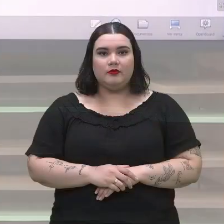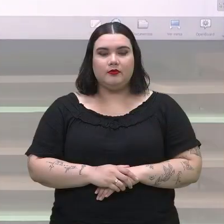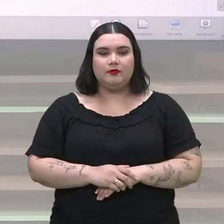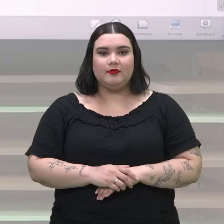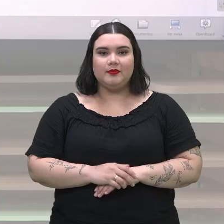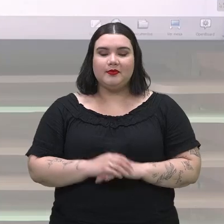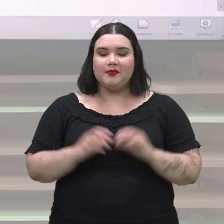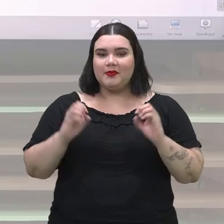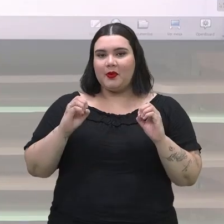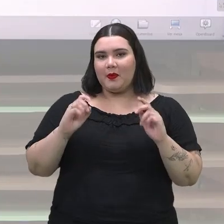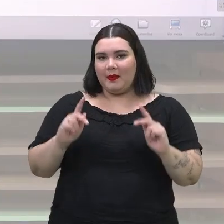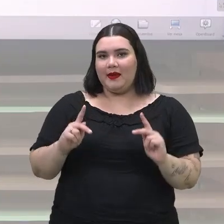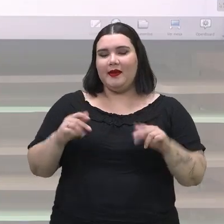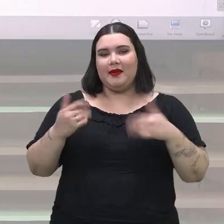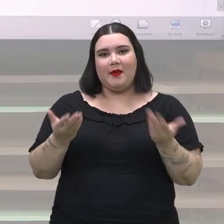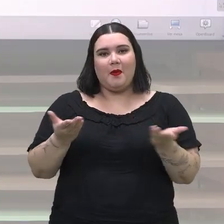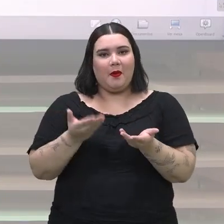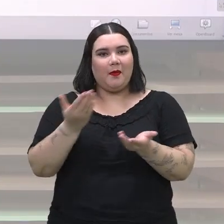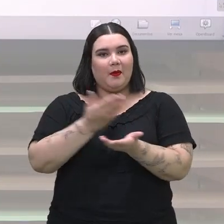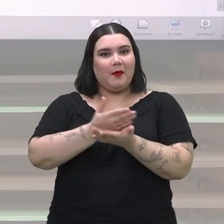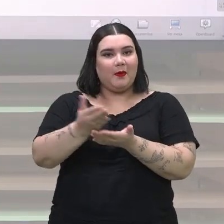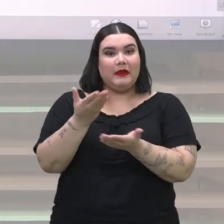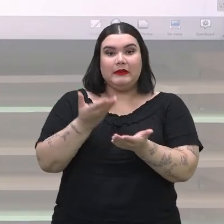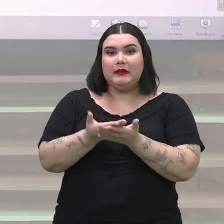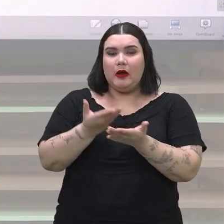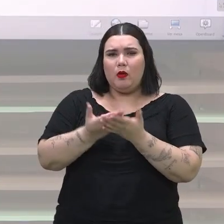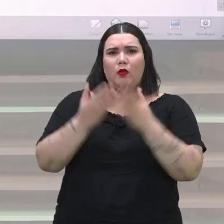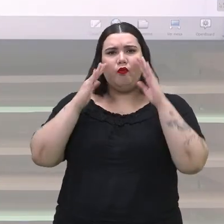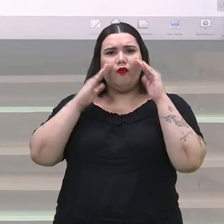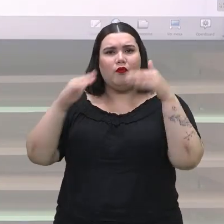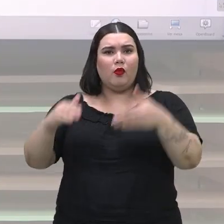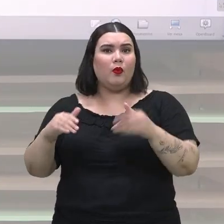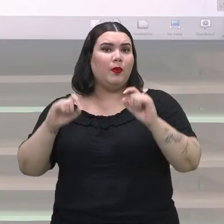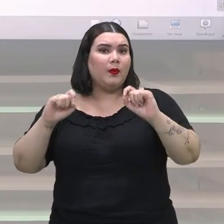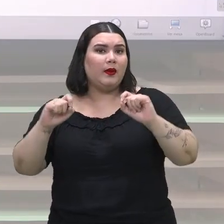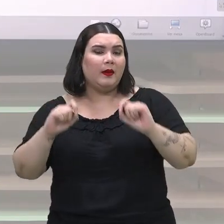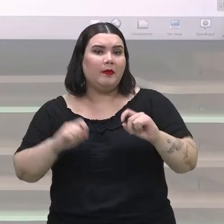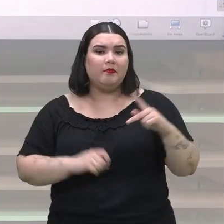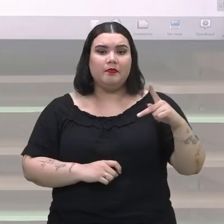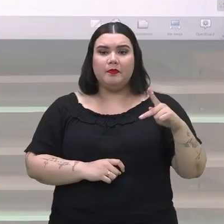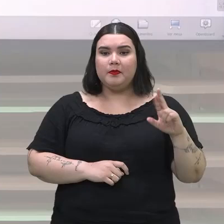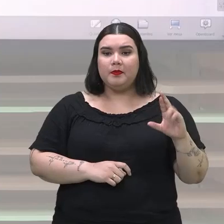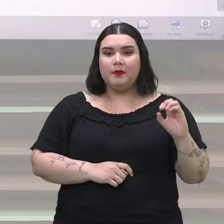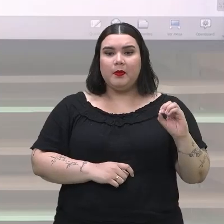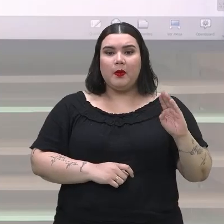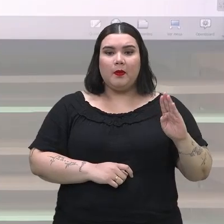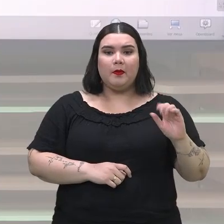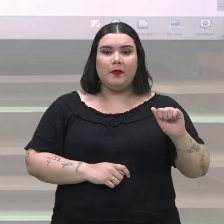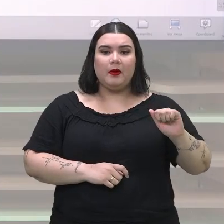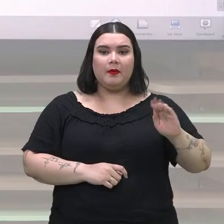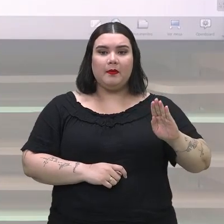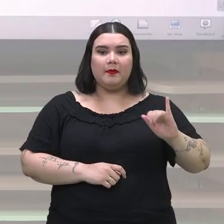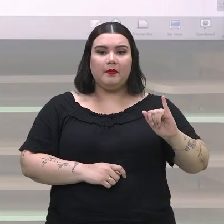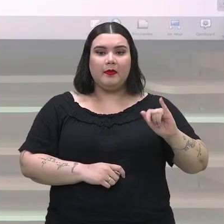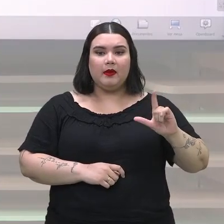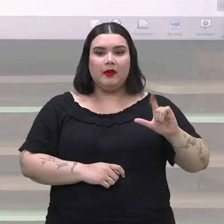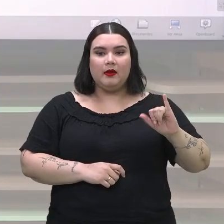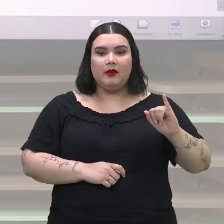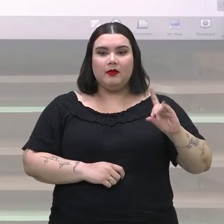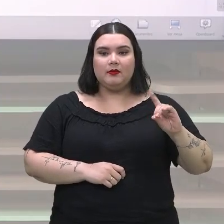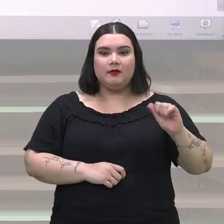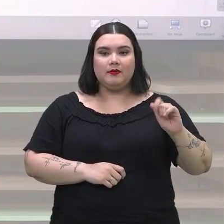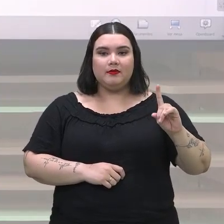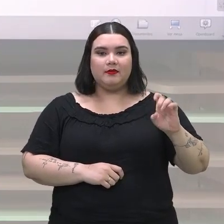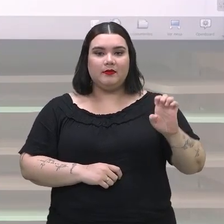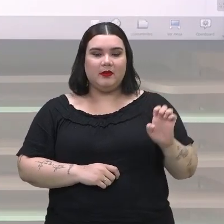Beleza, pessoal! Então, como vocês viram, a nossa aula vai se tratar de probabilidade. Então, inicialmente, nós temos que definir a